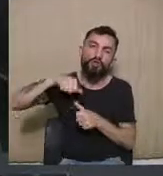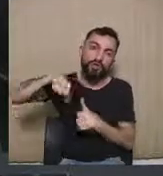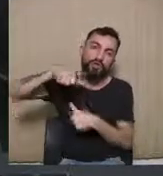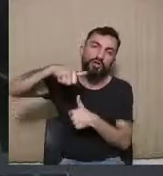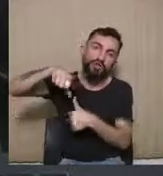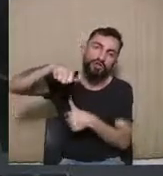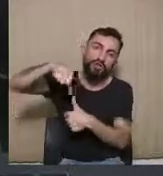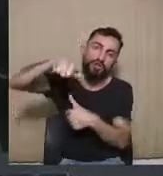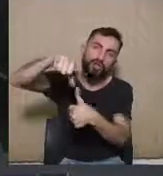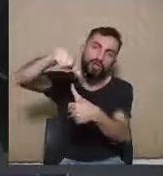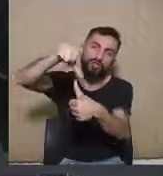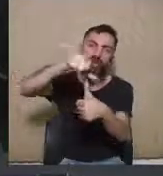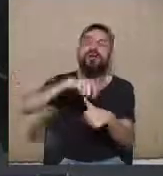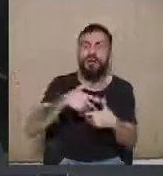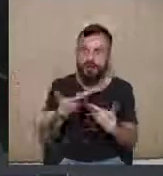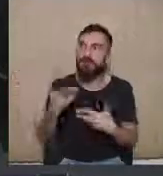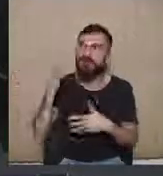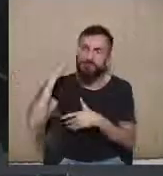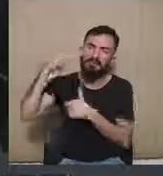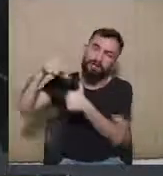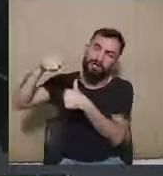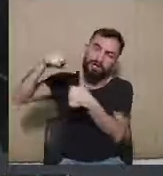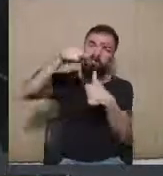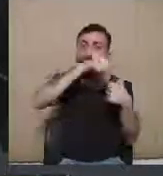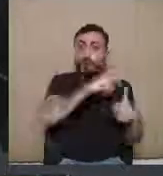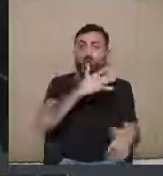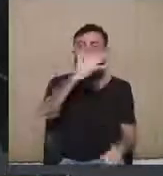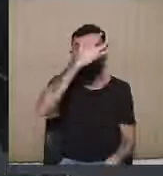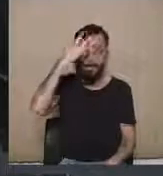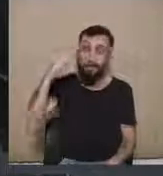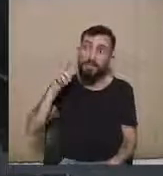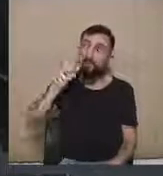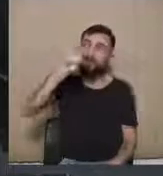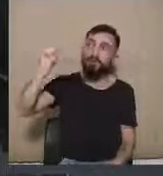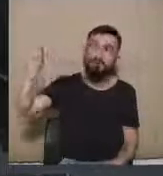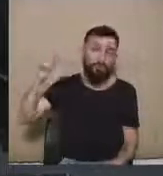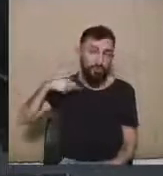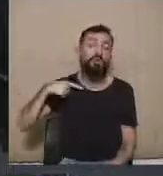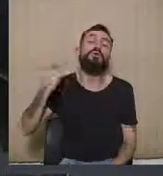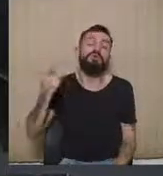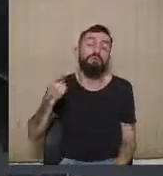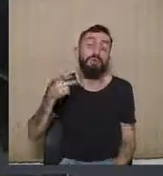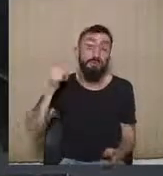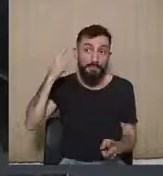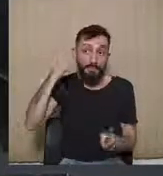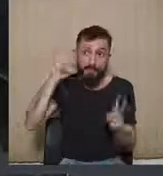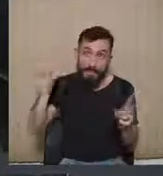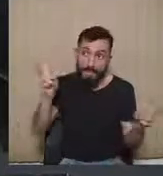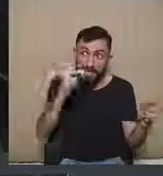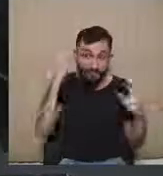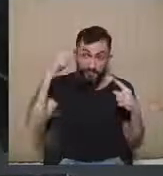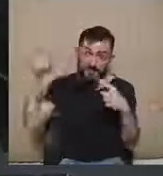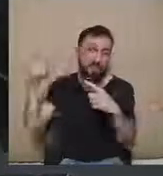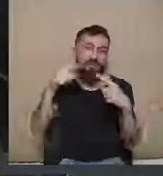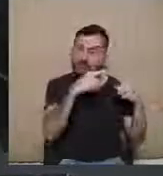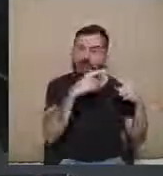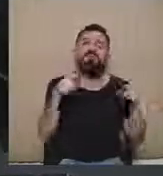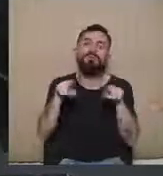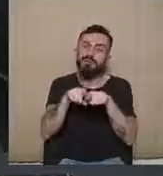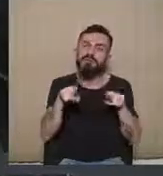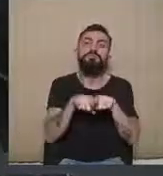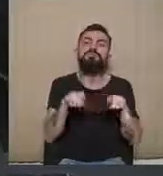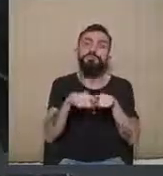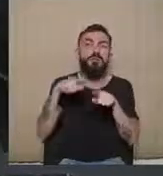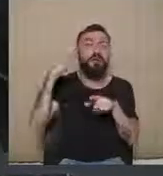é muda e, obviamente, as cabeças mudam, os entendimentos mudam. E essas viragens